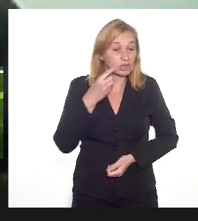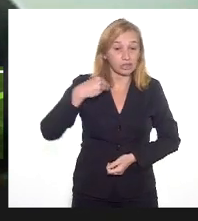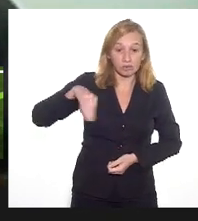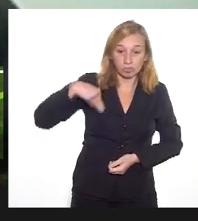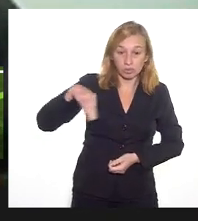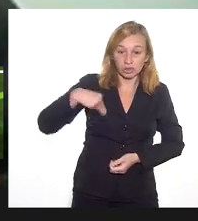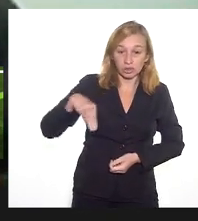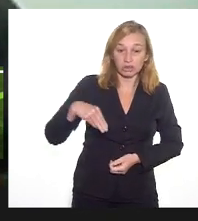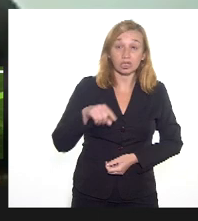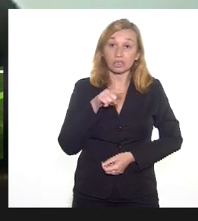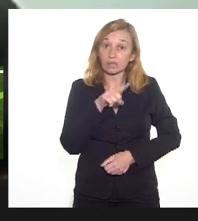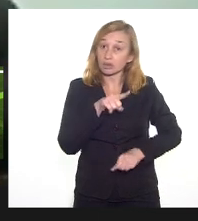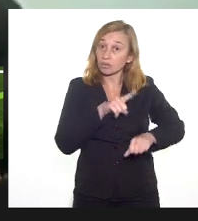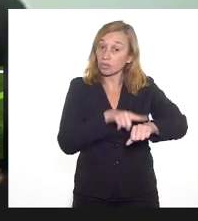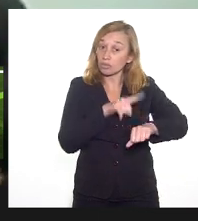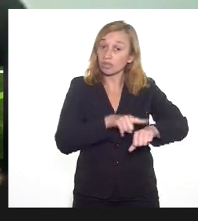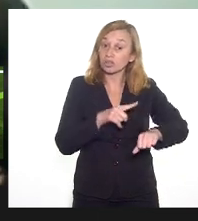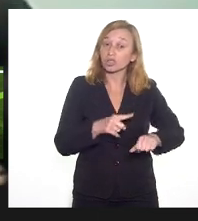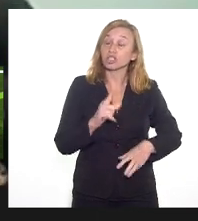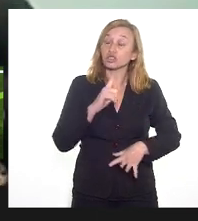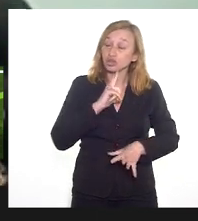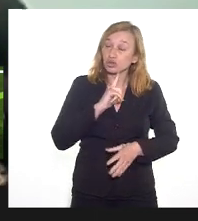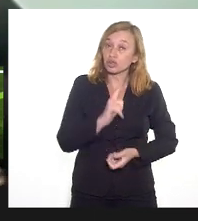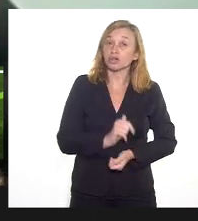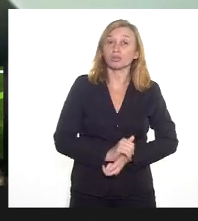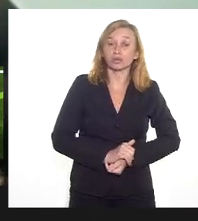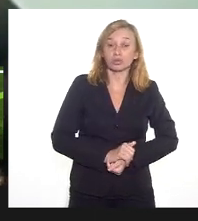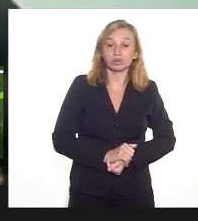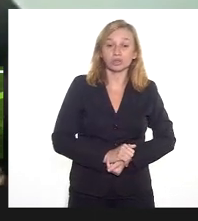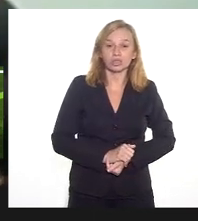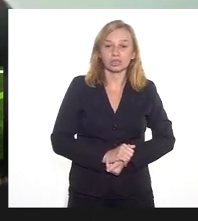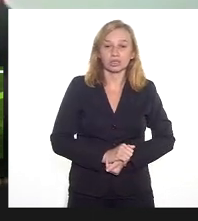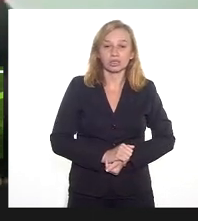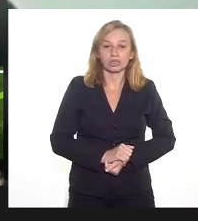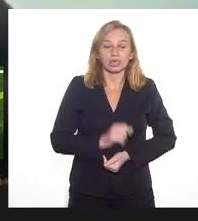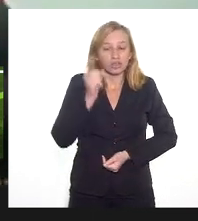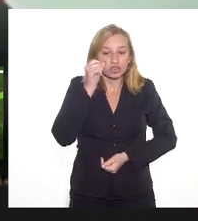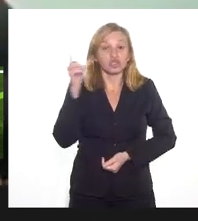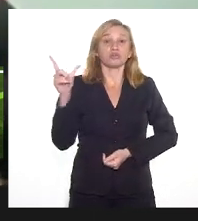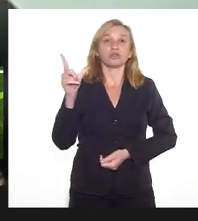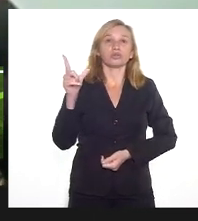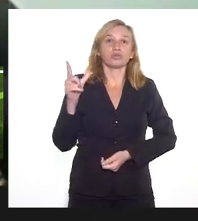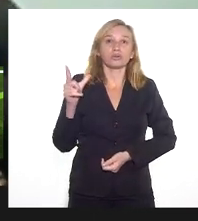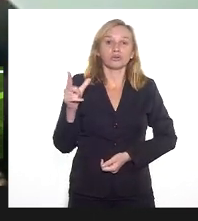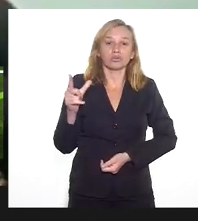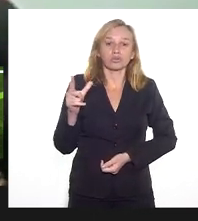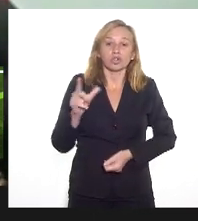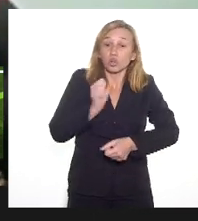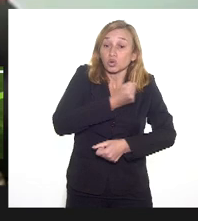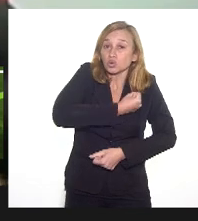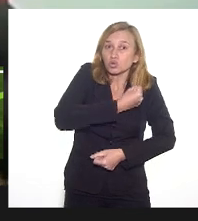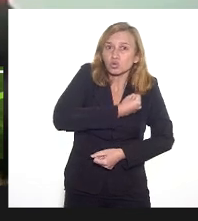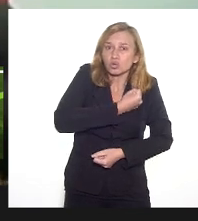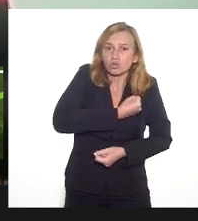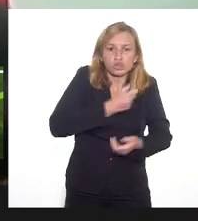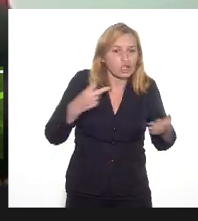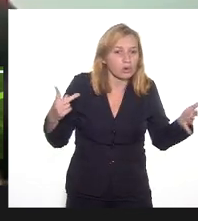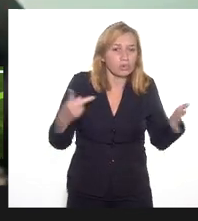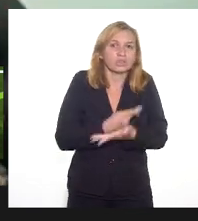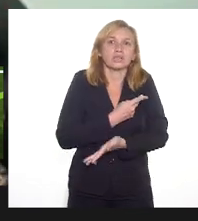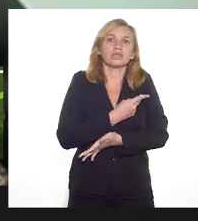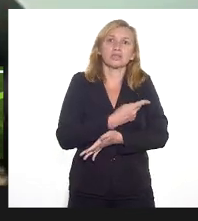Mink e naquele momento nós tivemos, despertou a nossa atenção o número de casos que